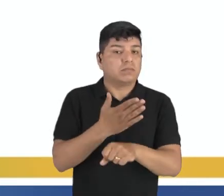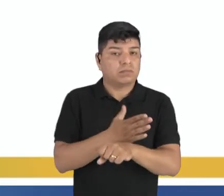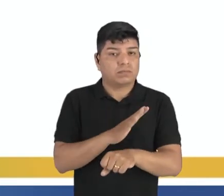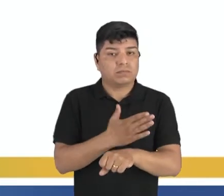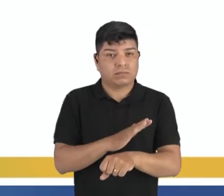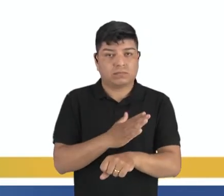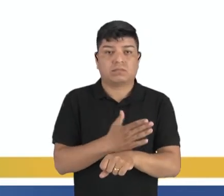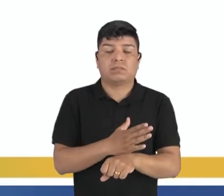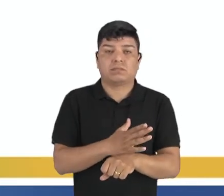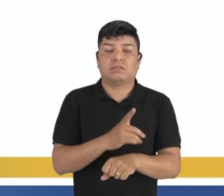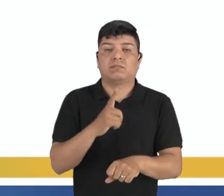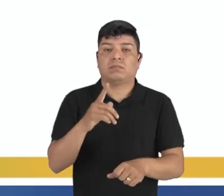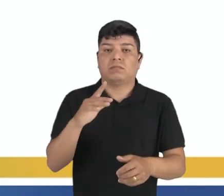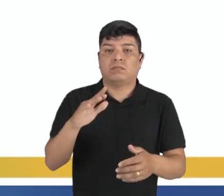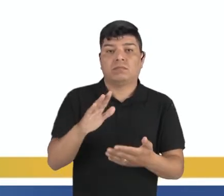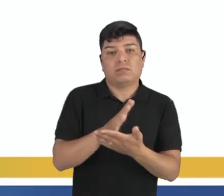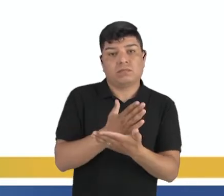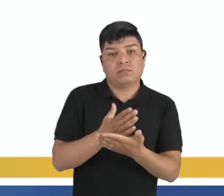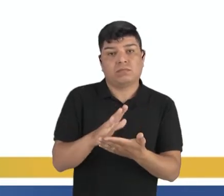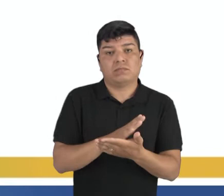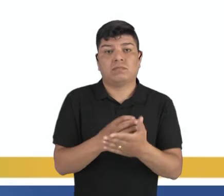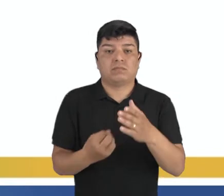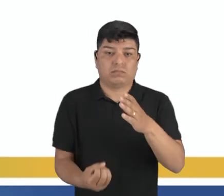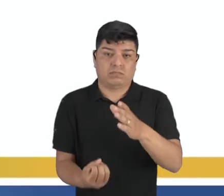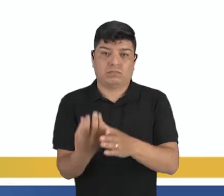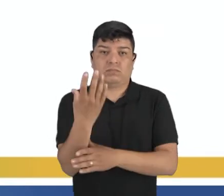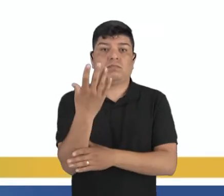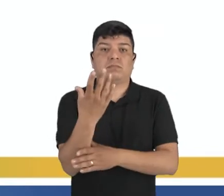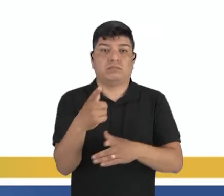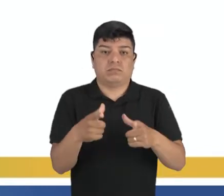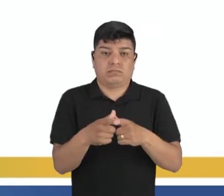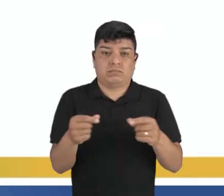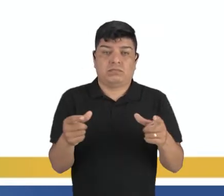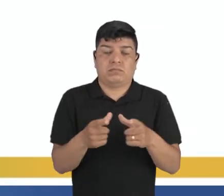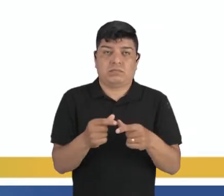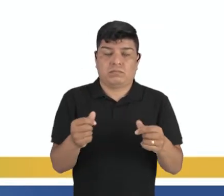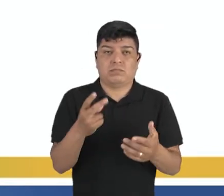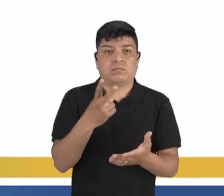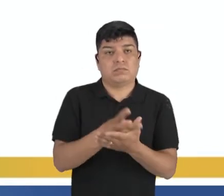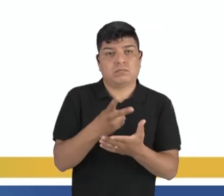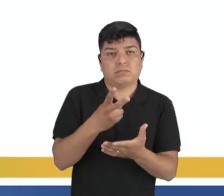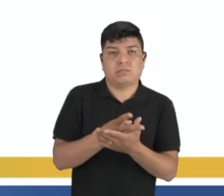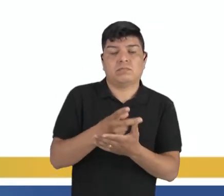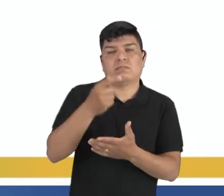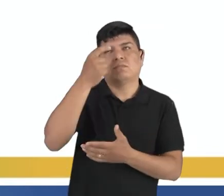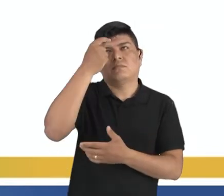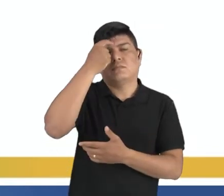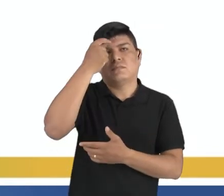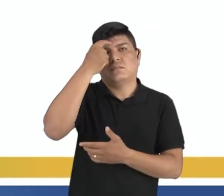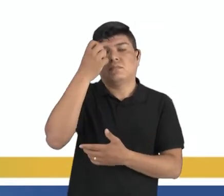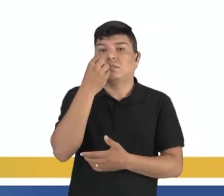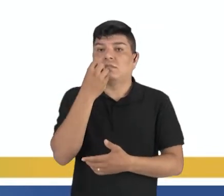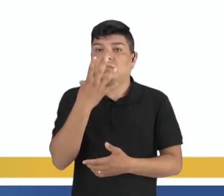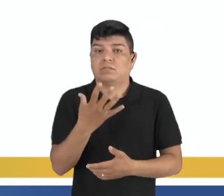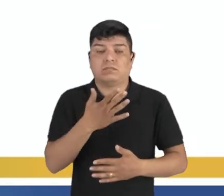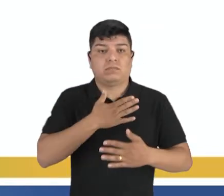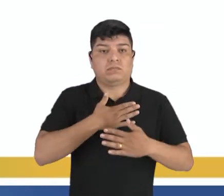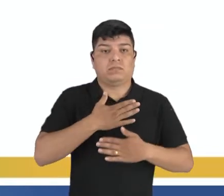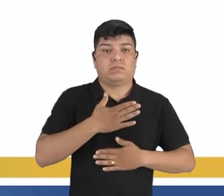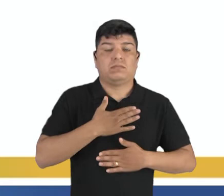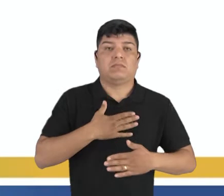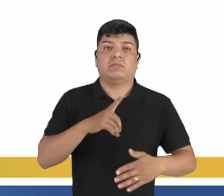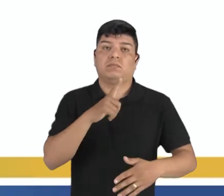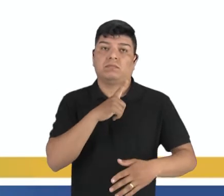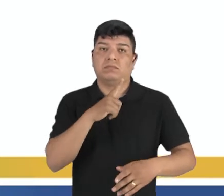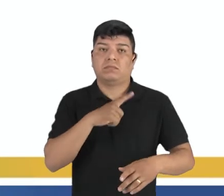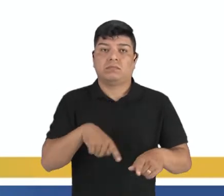alternativas, a maioria delas tem origem oriental, então sempre você vai pensar, além dos benefícios físicos, nos